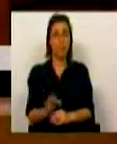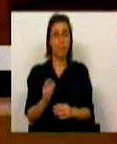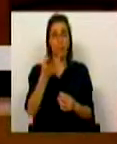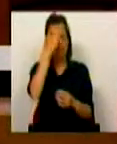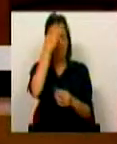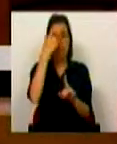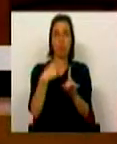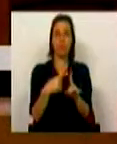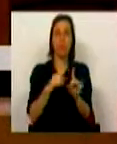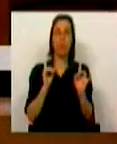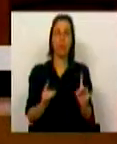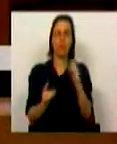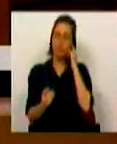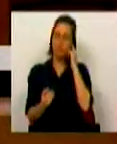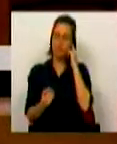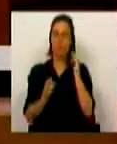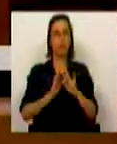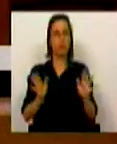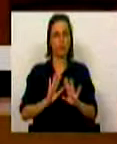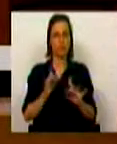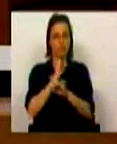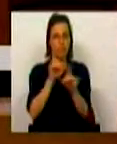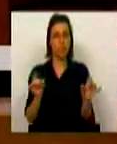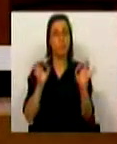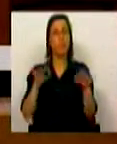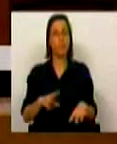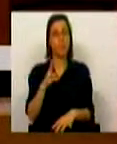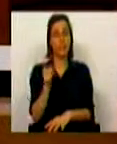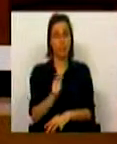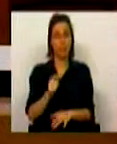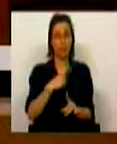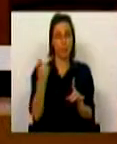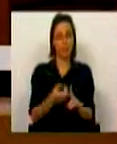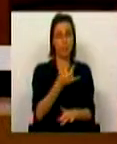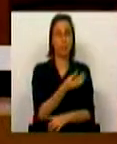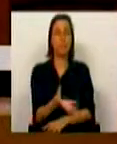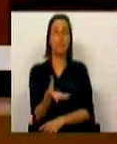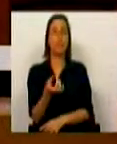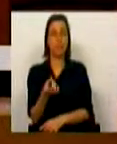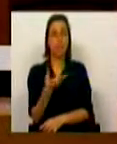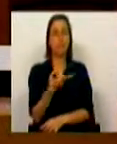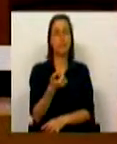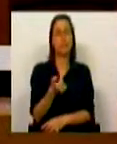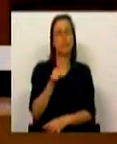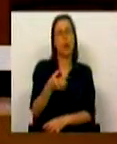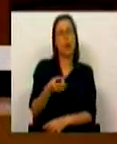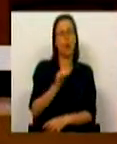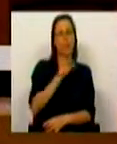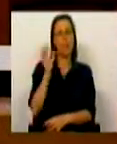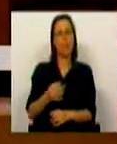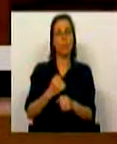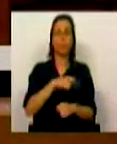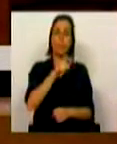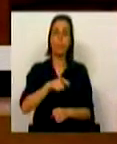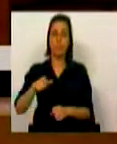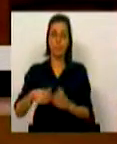parceiros favoráveis foram já emitidos. No final do primeiro trimestre de 2019, 75,9% dos